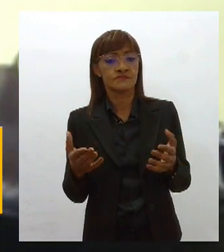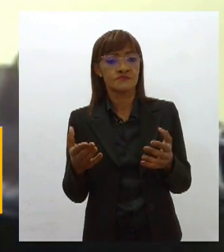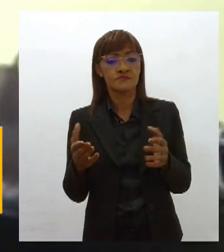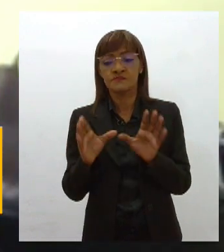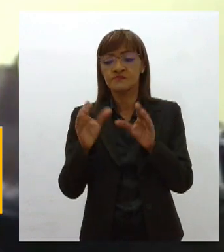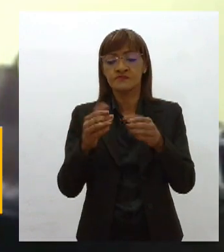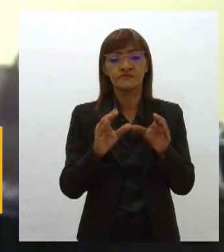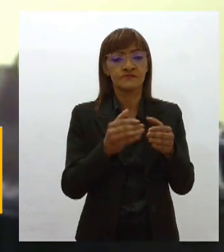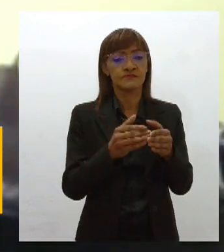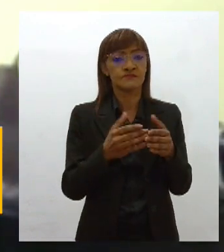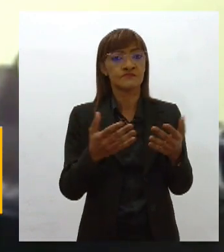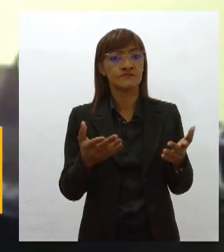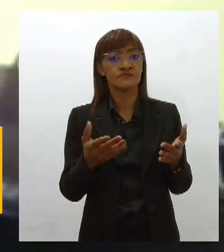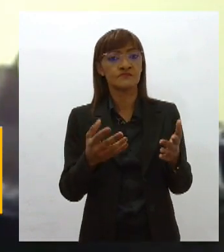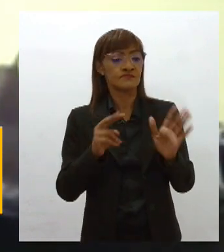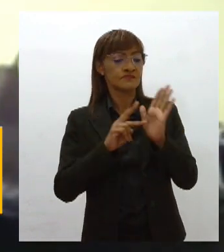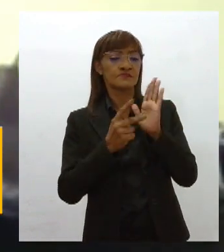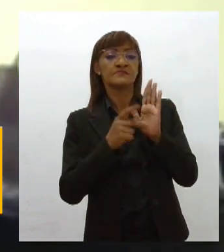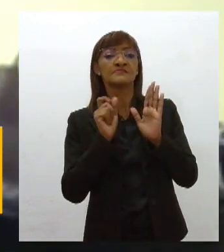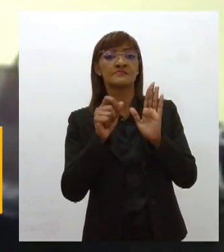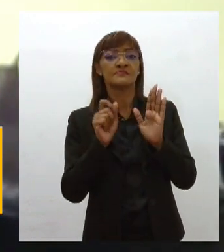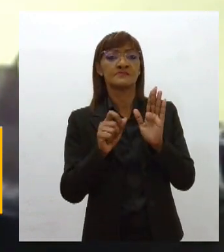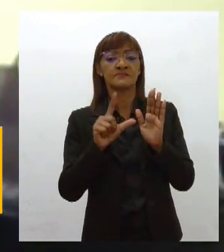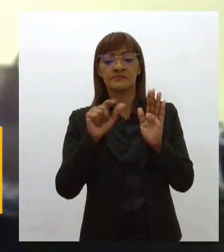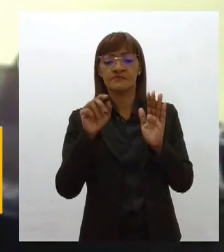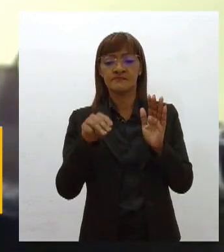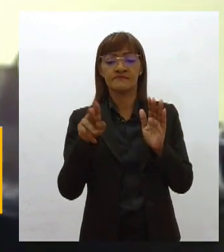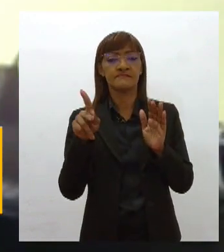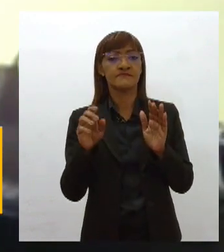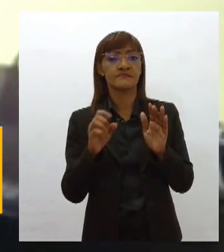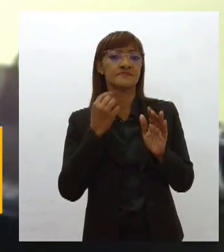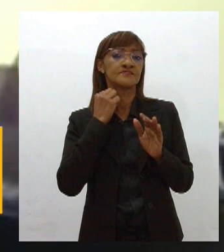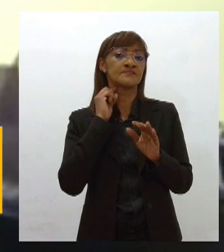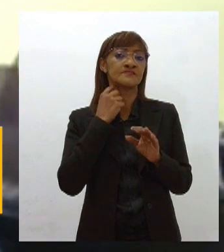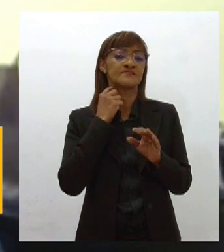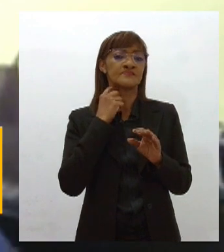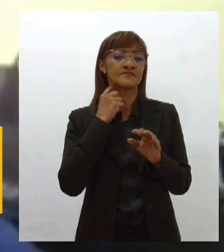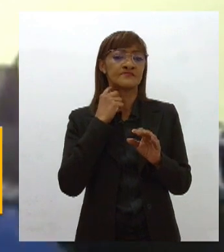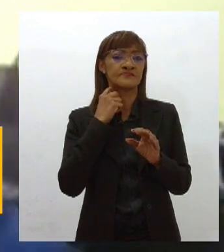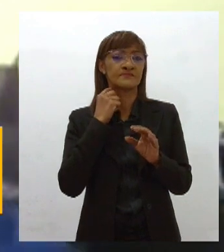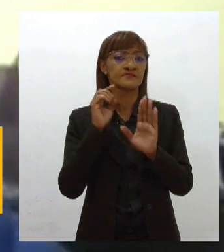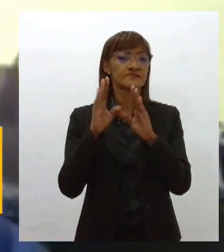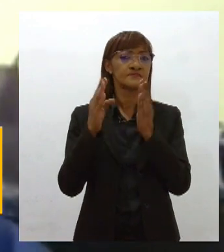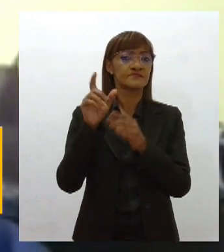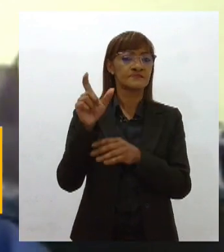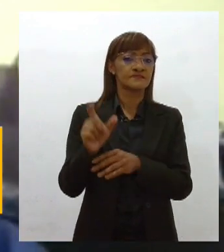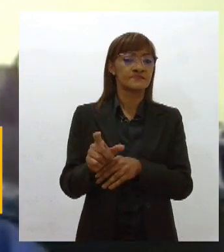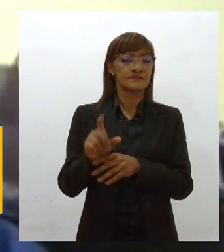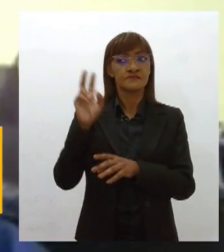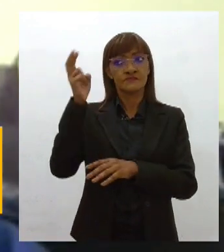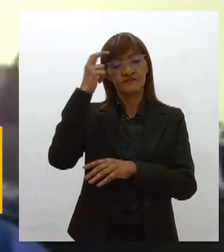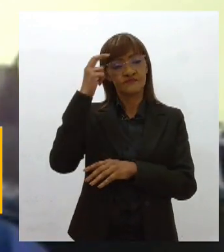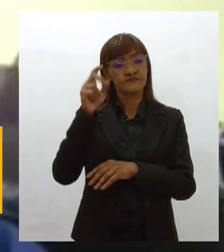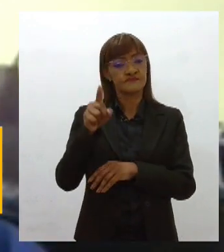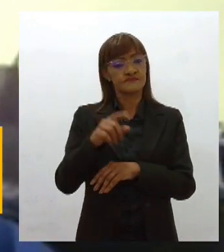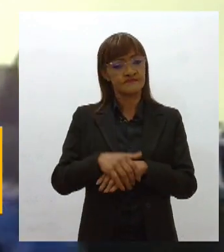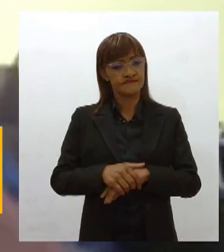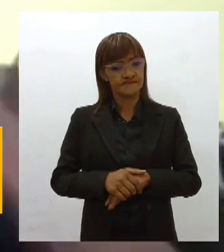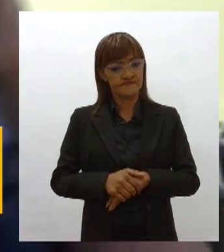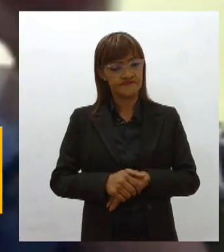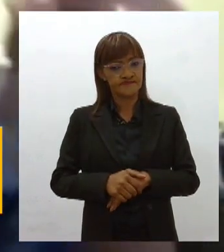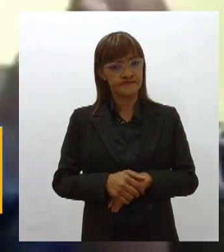lambe sujo? Está retratando que fato, que fenômeno, que momento da história? Então, há um acúmulo no inconsciente inconsciente